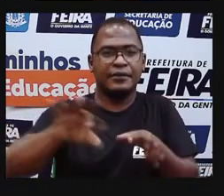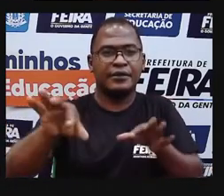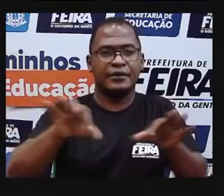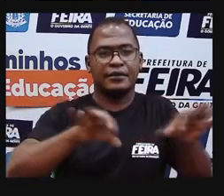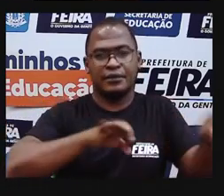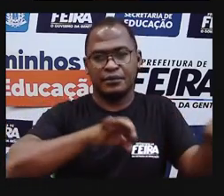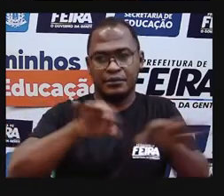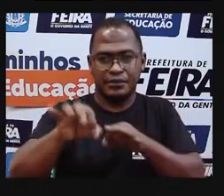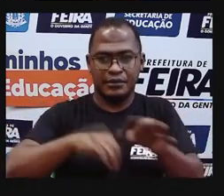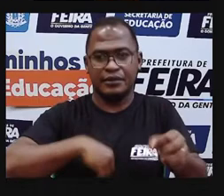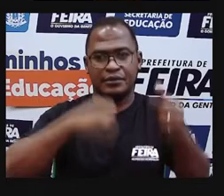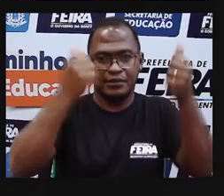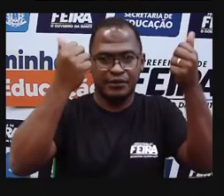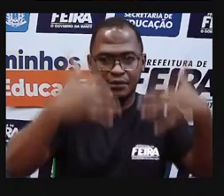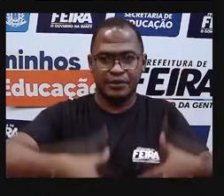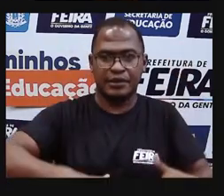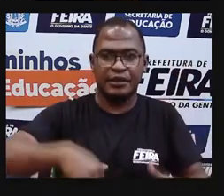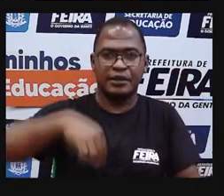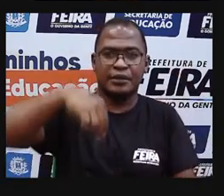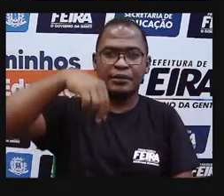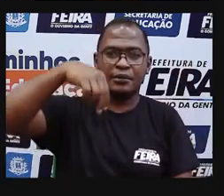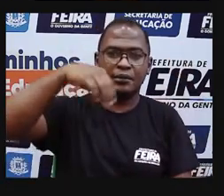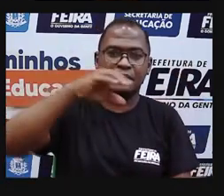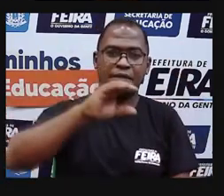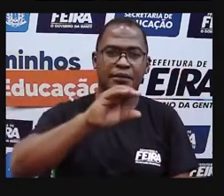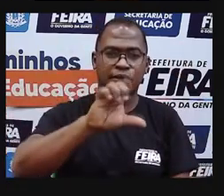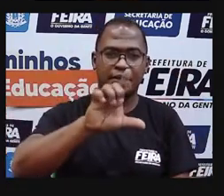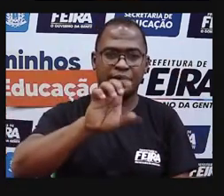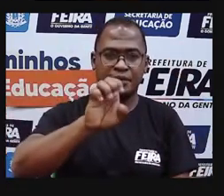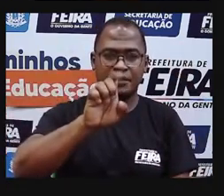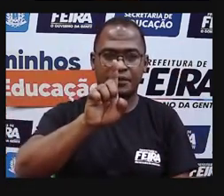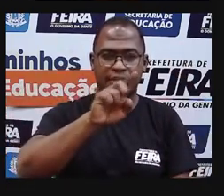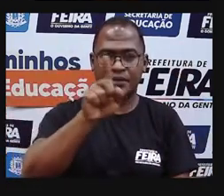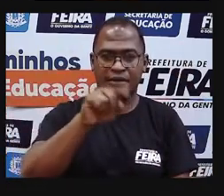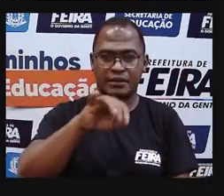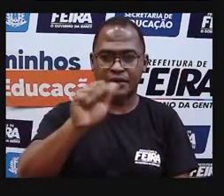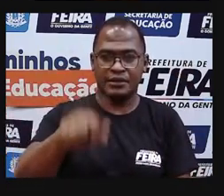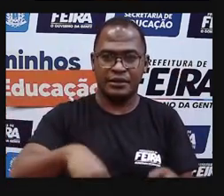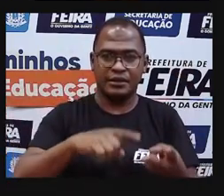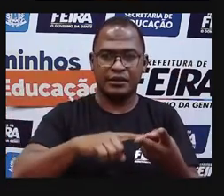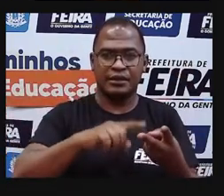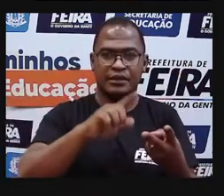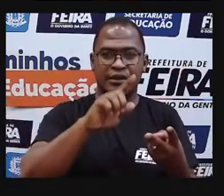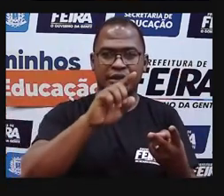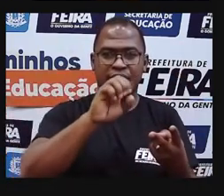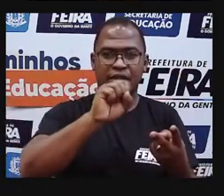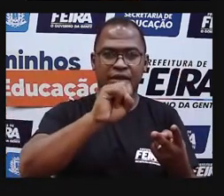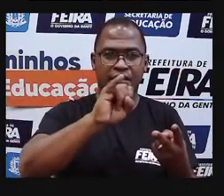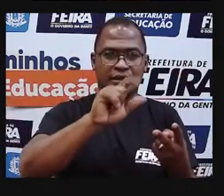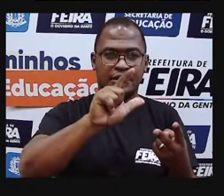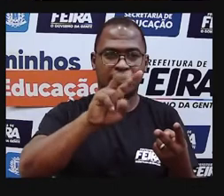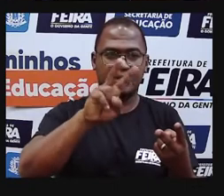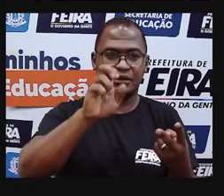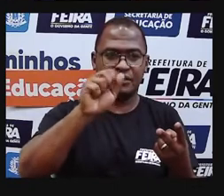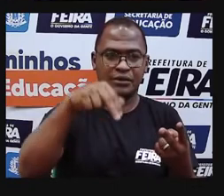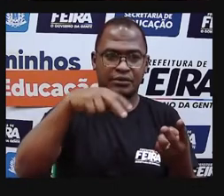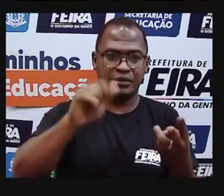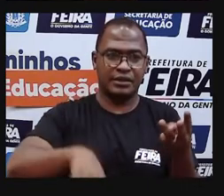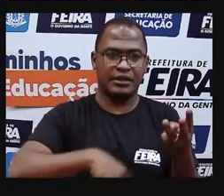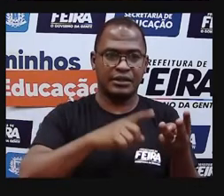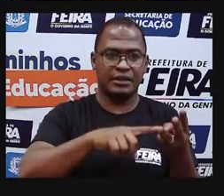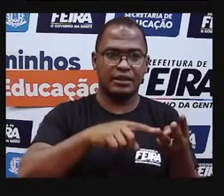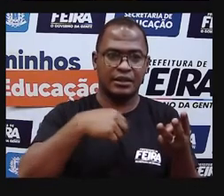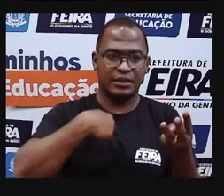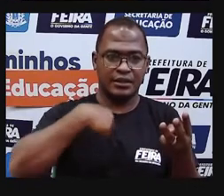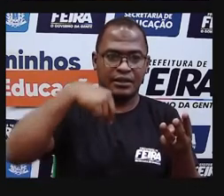Clésia Nogueira, Silvana Galvão e eu, Nádia Galvão, tá bom? Para iniciar, para